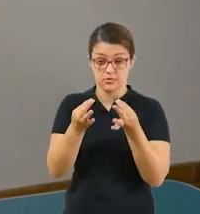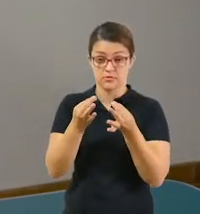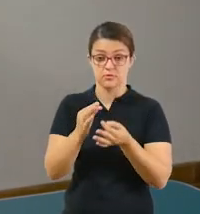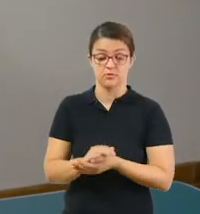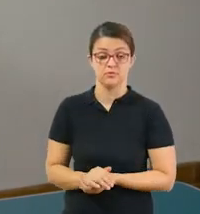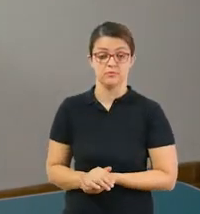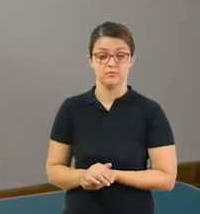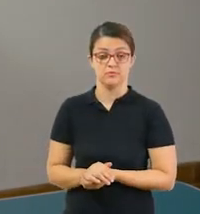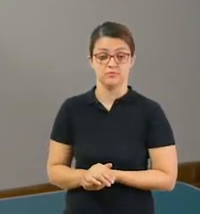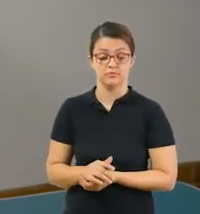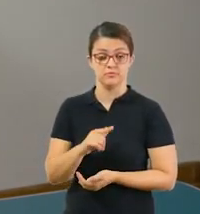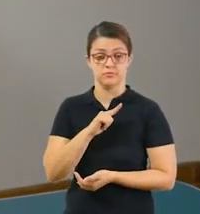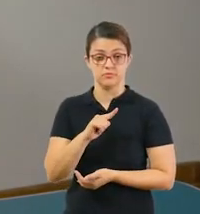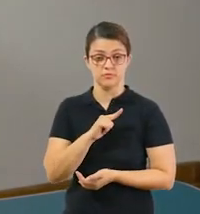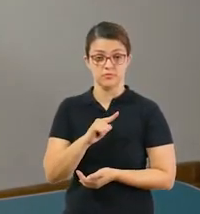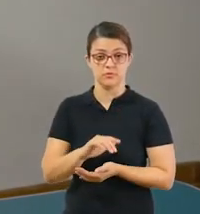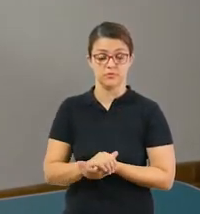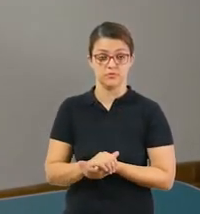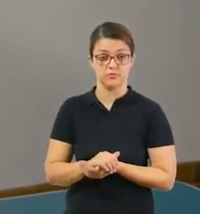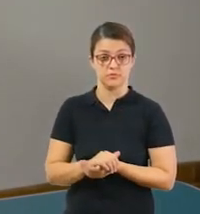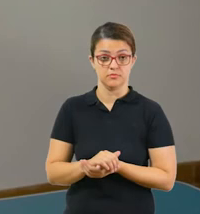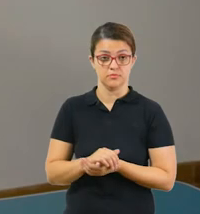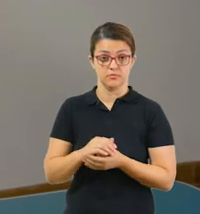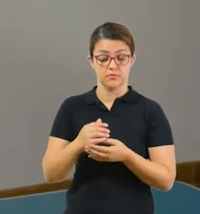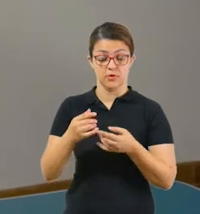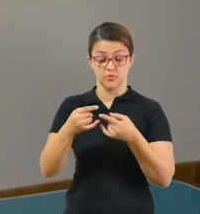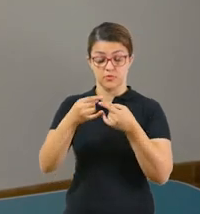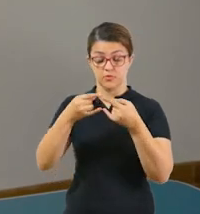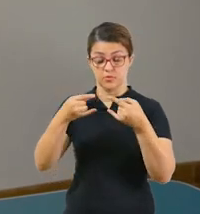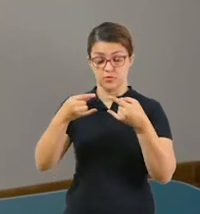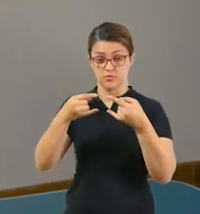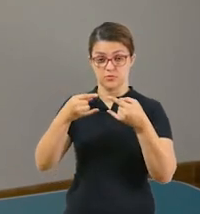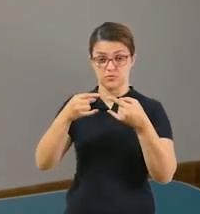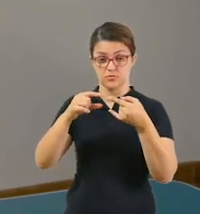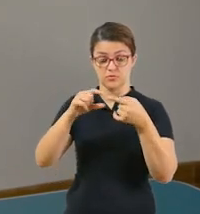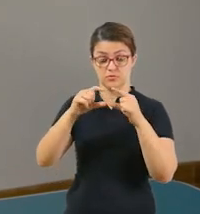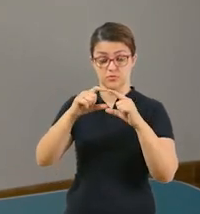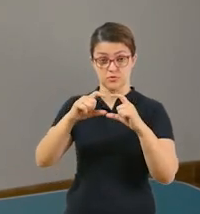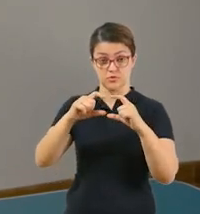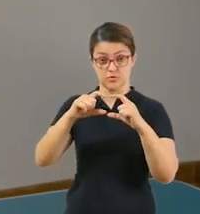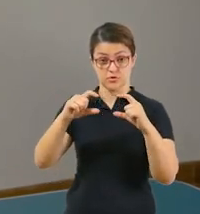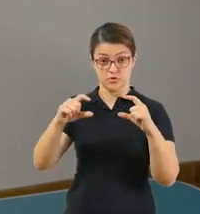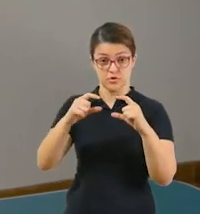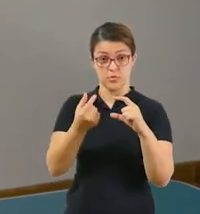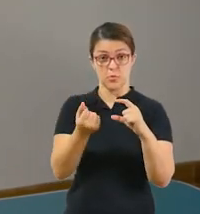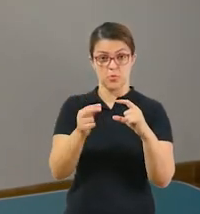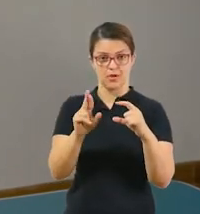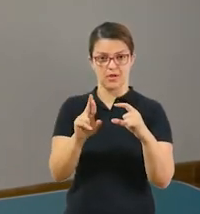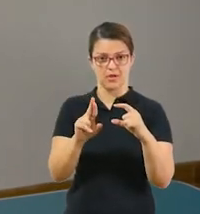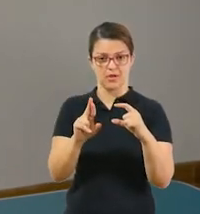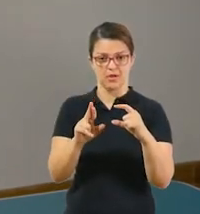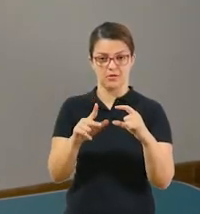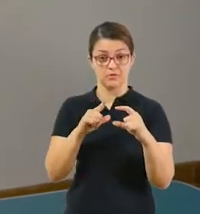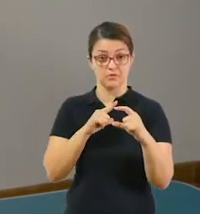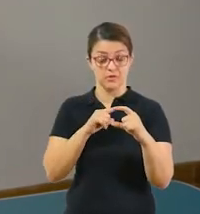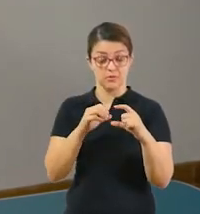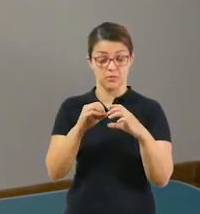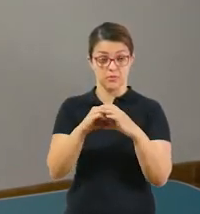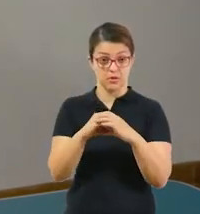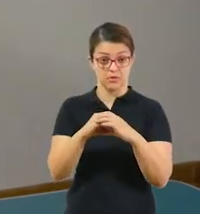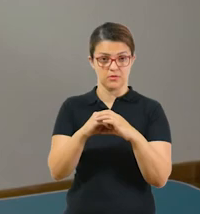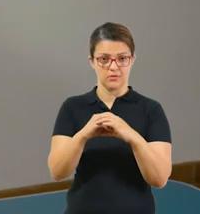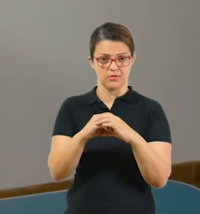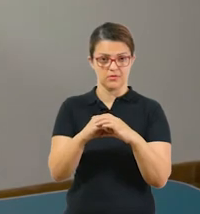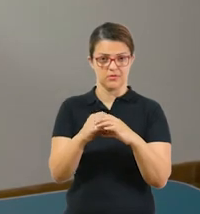pegadinha. No exercício, traz a nota de um real. E hoje nós temos a moeda de um real. Então sempre que te pedir algo para